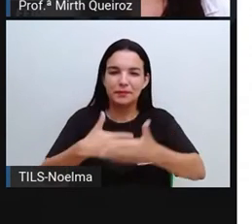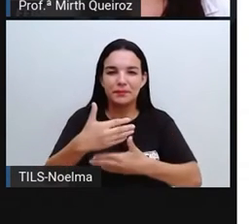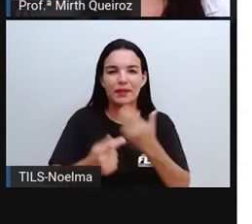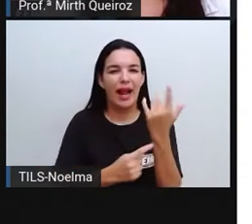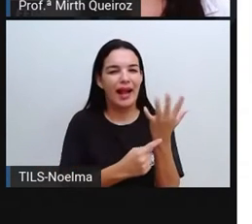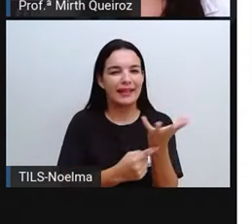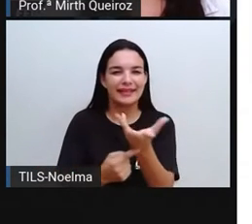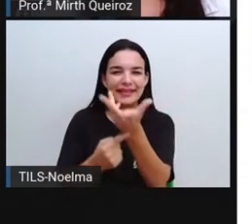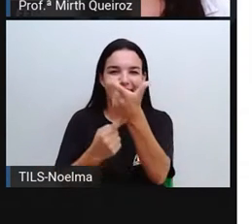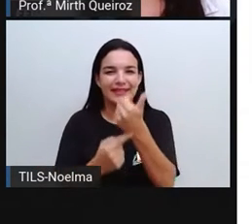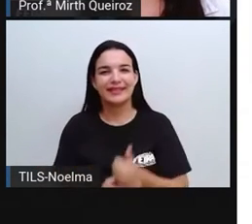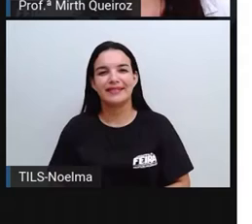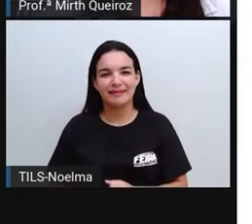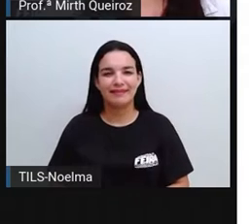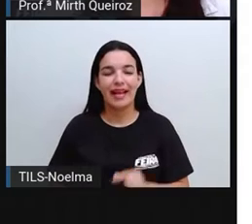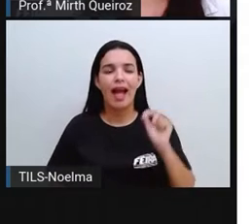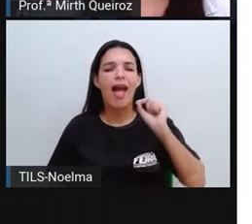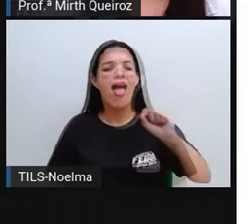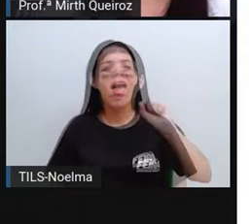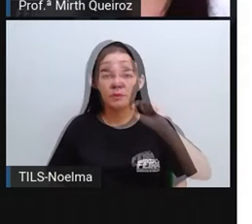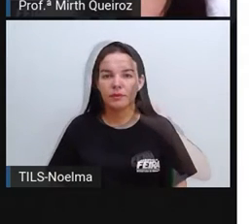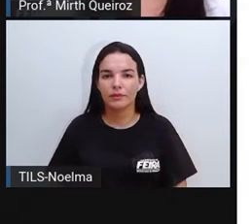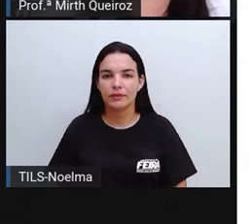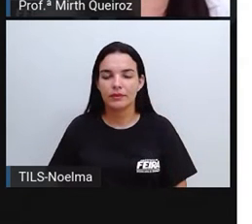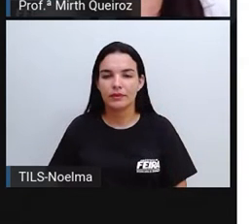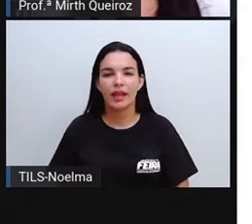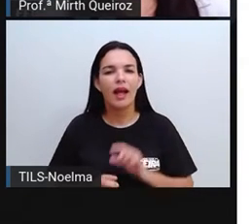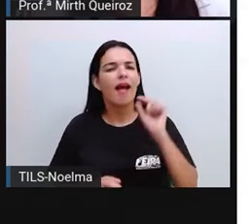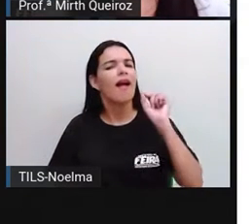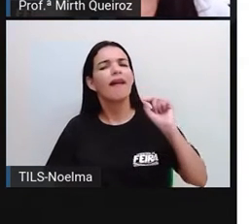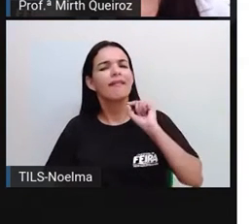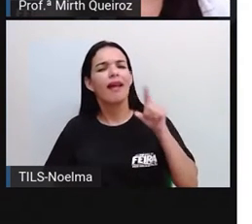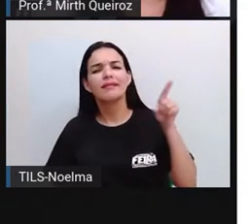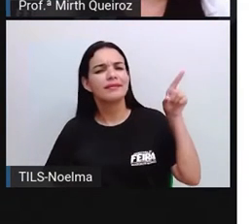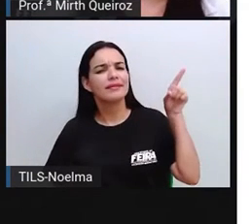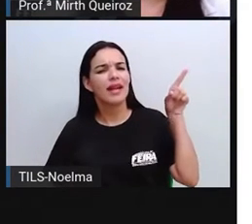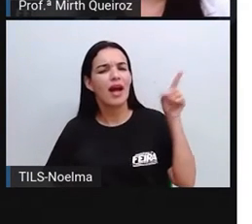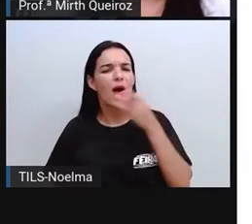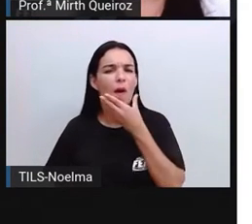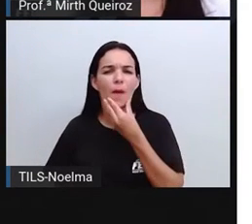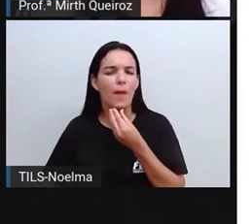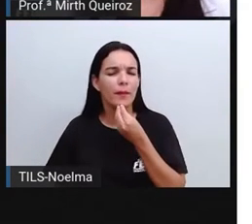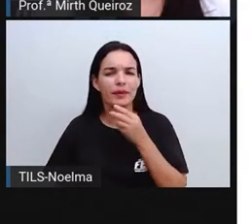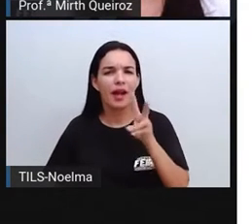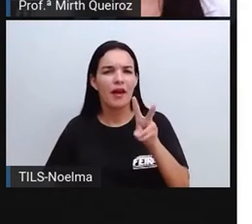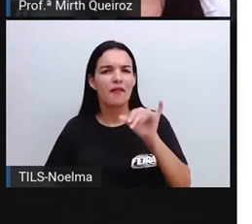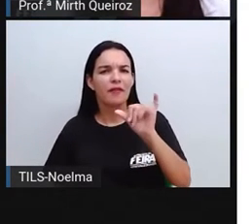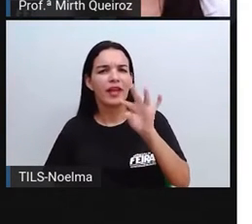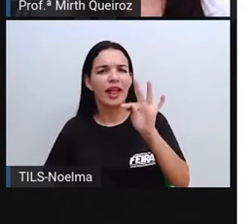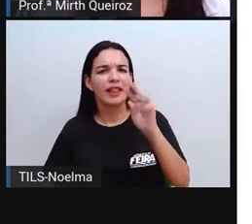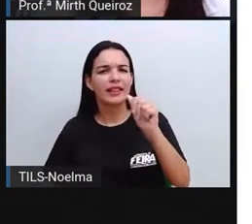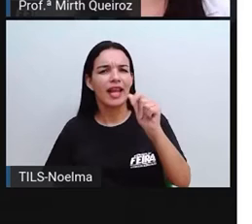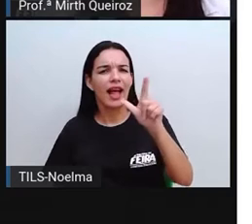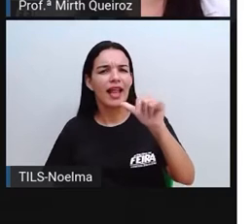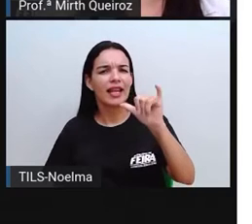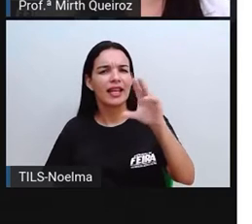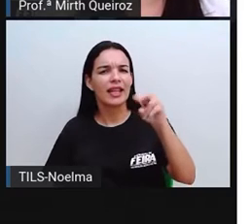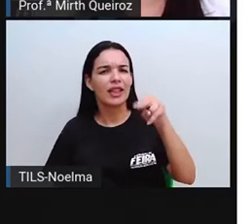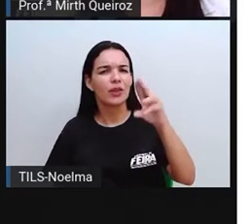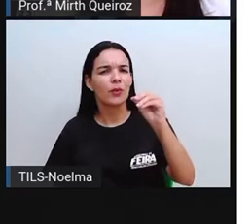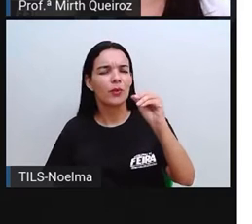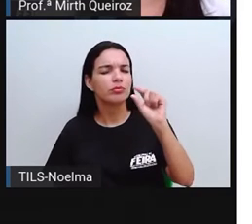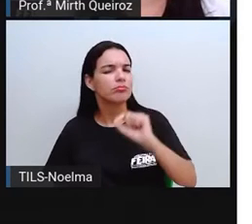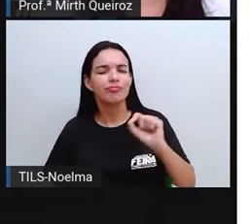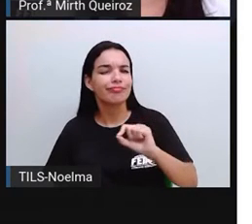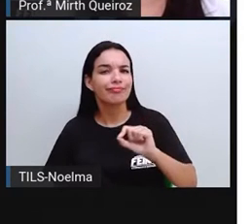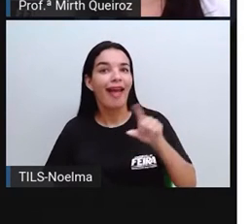artes, né? As esculturas. Quem foi o mestre Vitalino? Foi um artista popular brasileiro que é